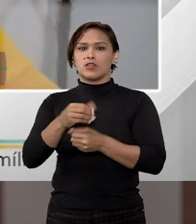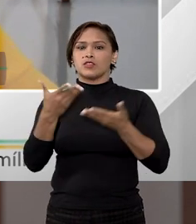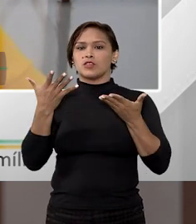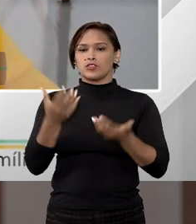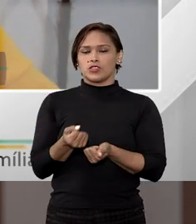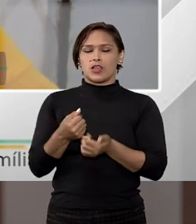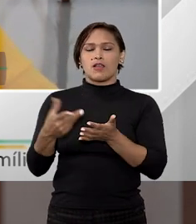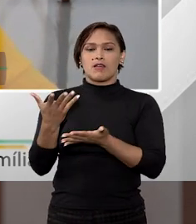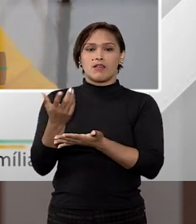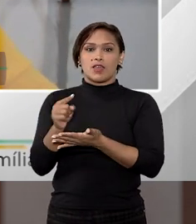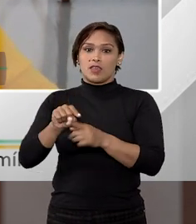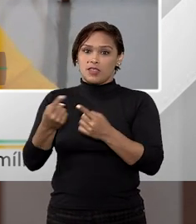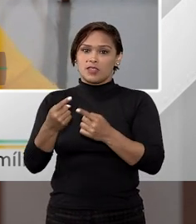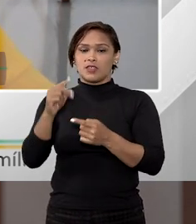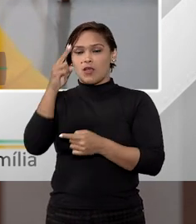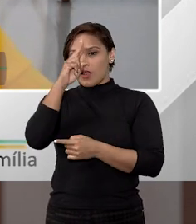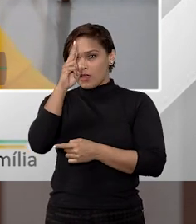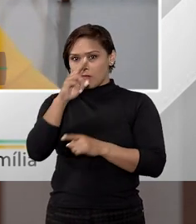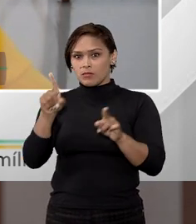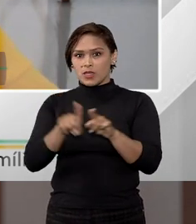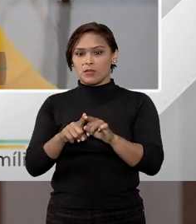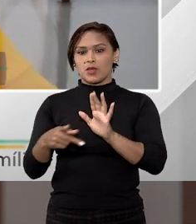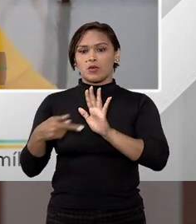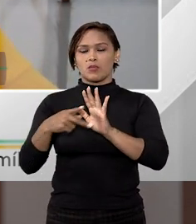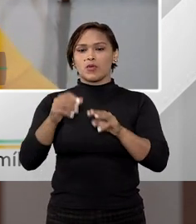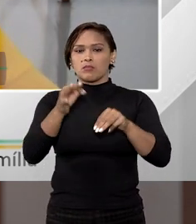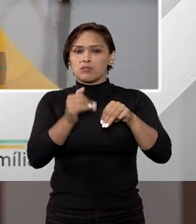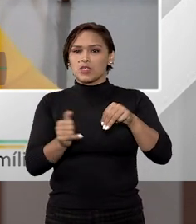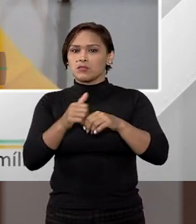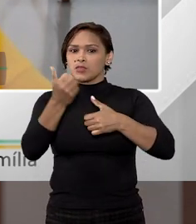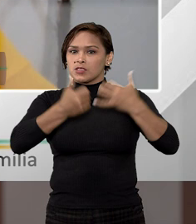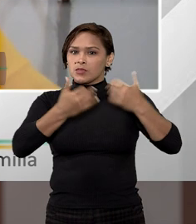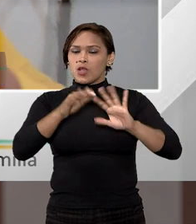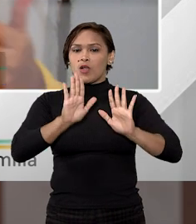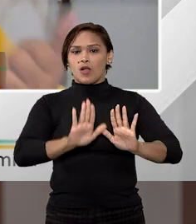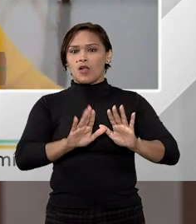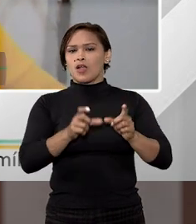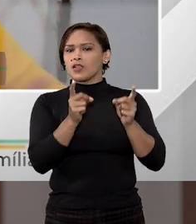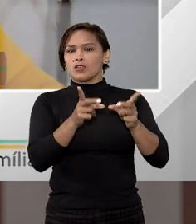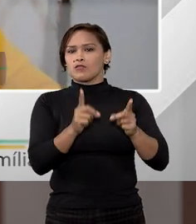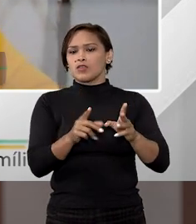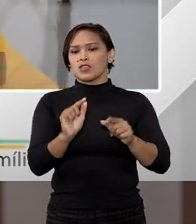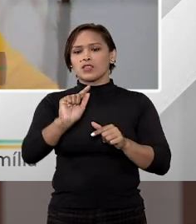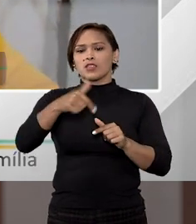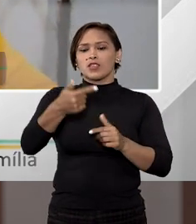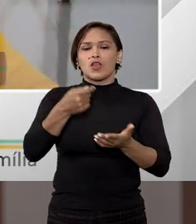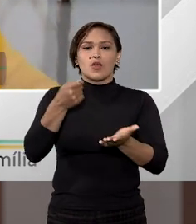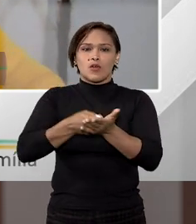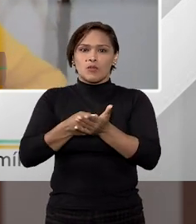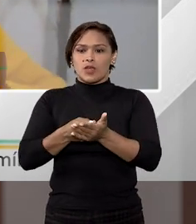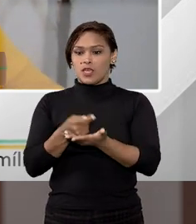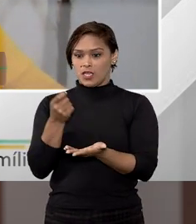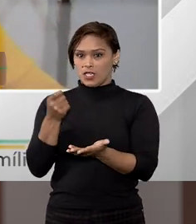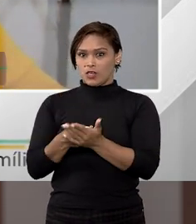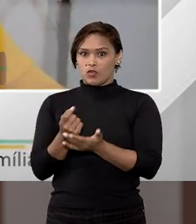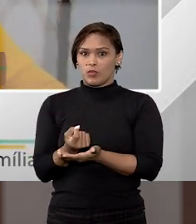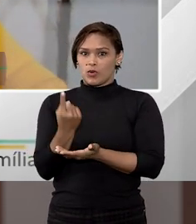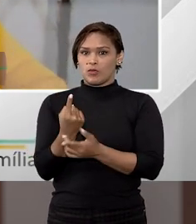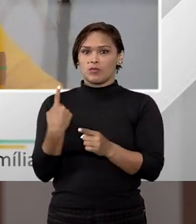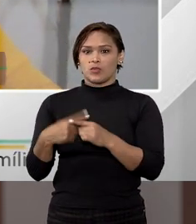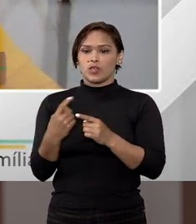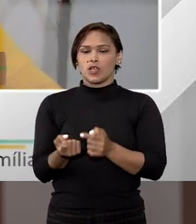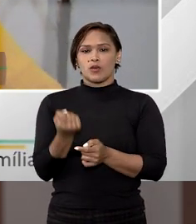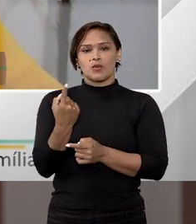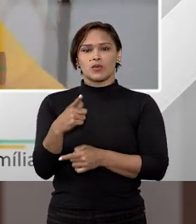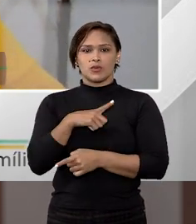abarcaria, é importante considerar, inclusive, que até o próprio ministro fala, olha, ele não vendeu o imóvel para adquirir outro, ele adquiriu este porque